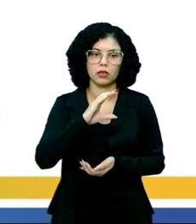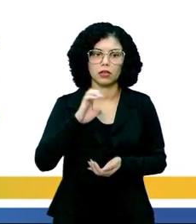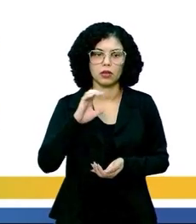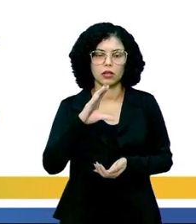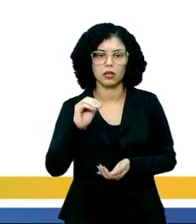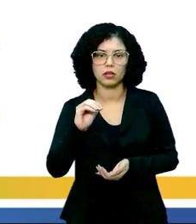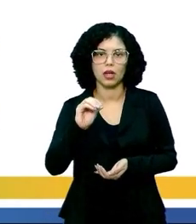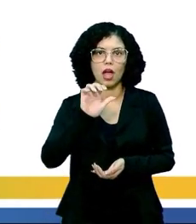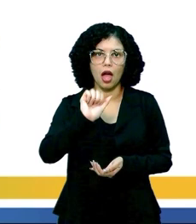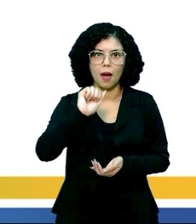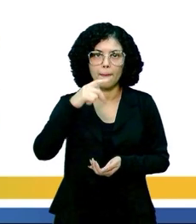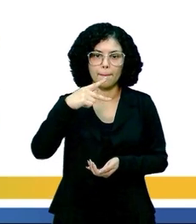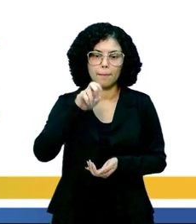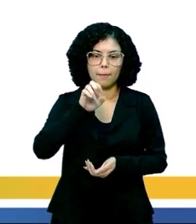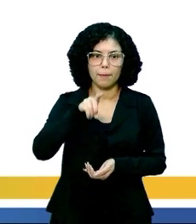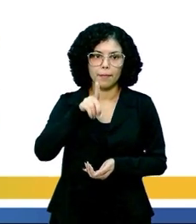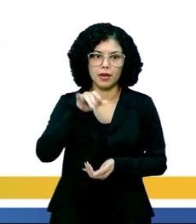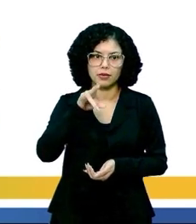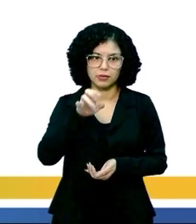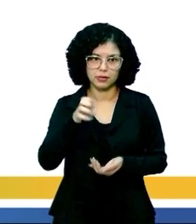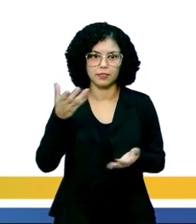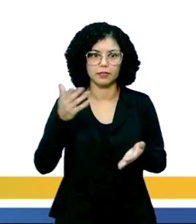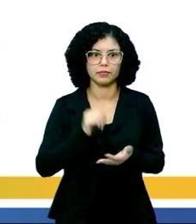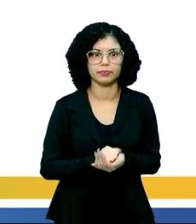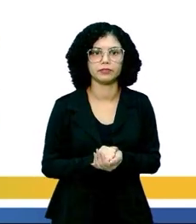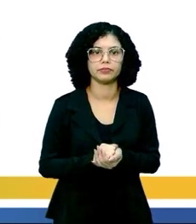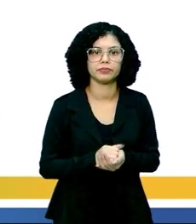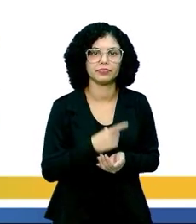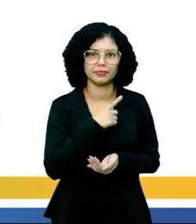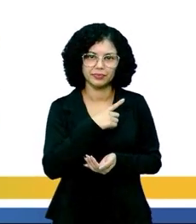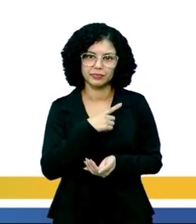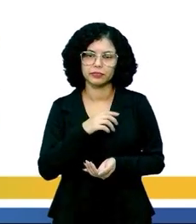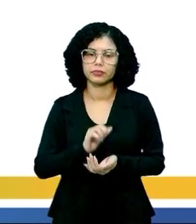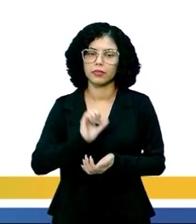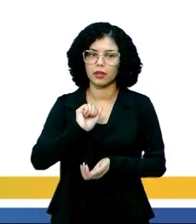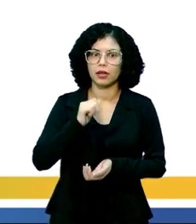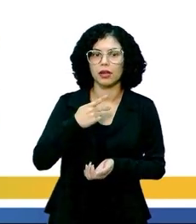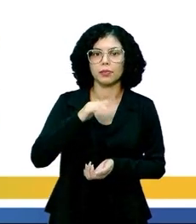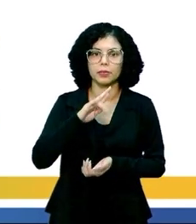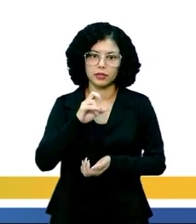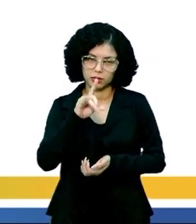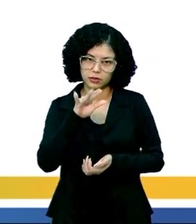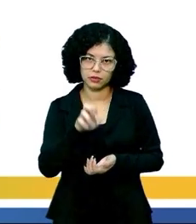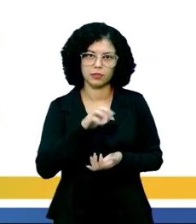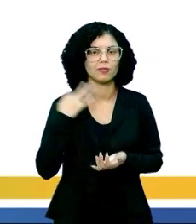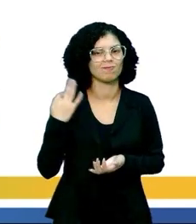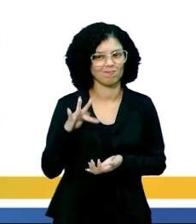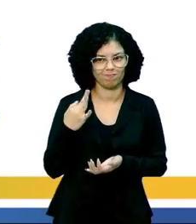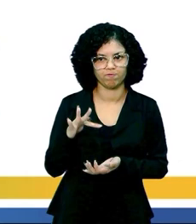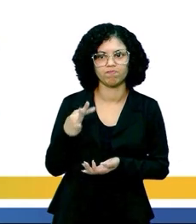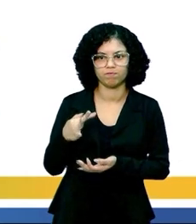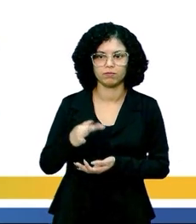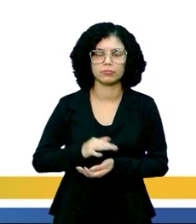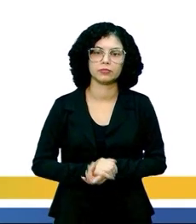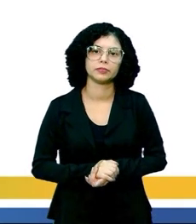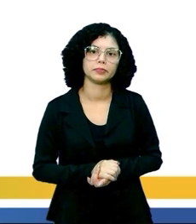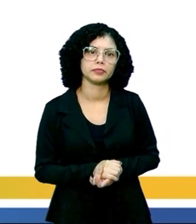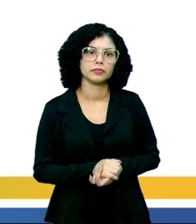famoso apêndice, que quando inflama, né, dá o apêndicite, que causa muita dor, tá certo?